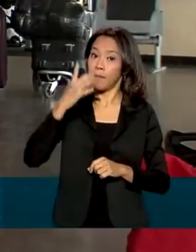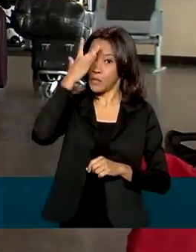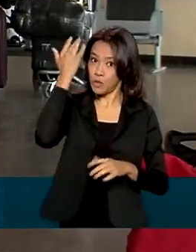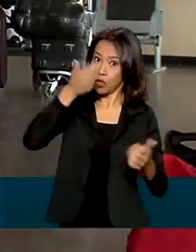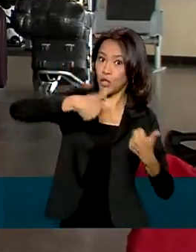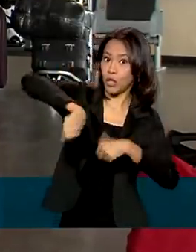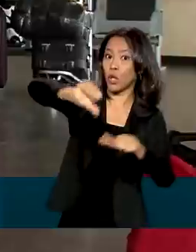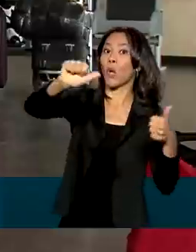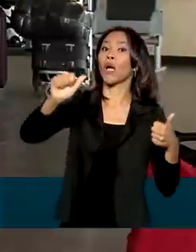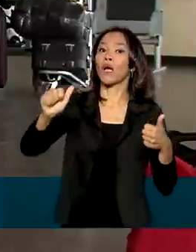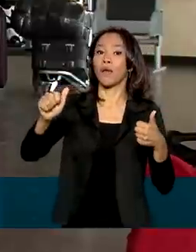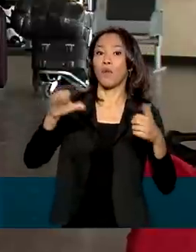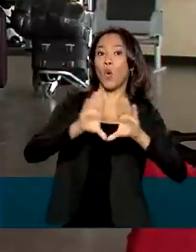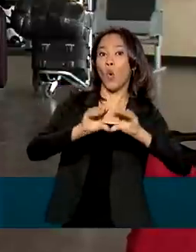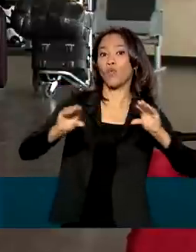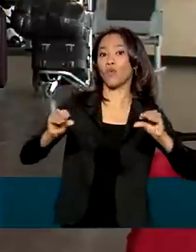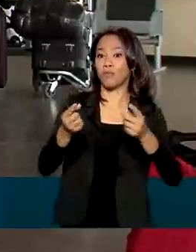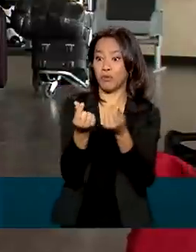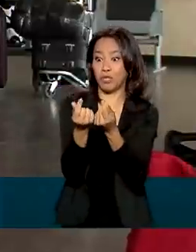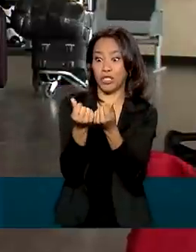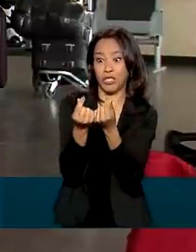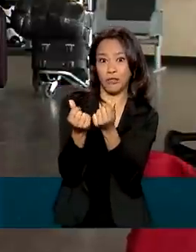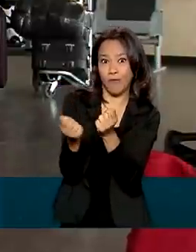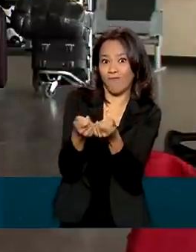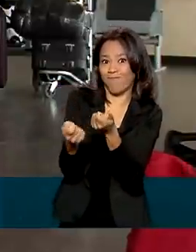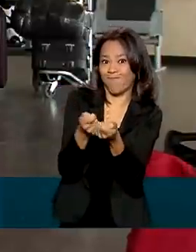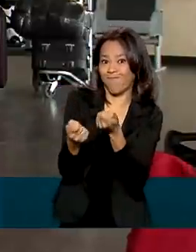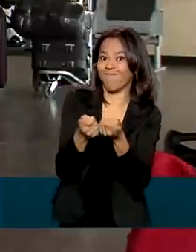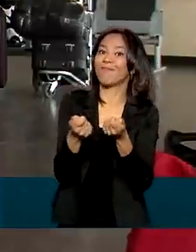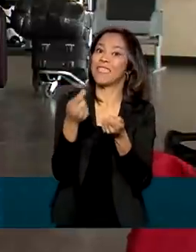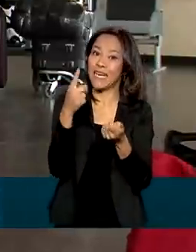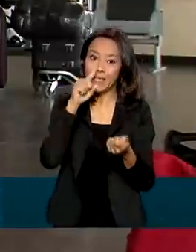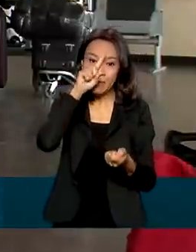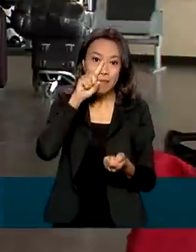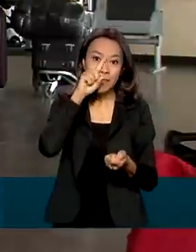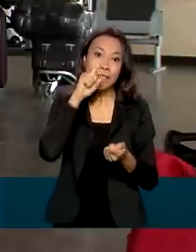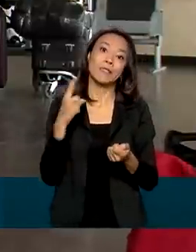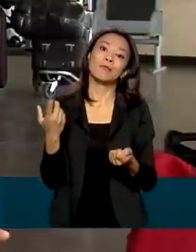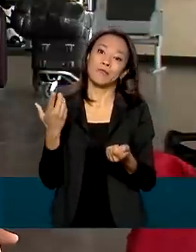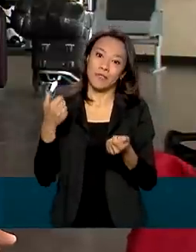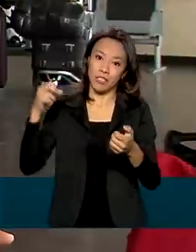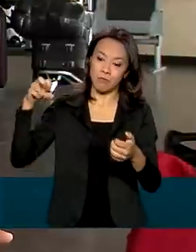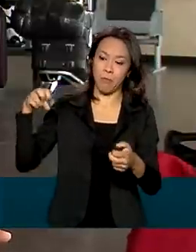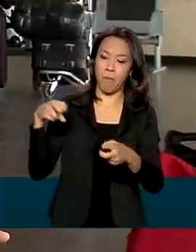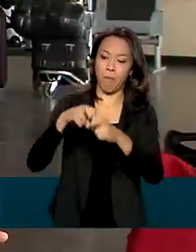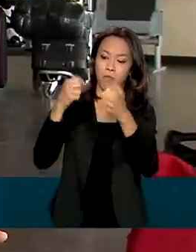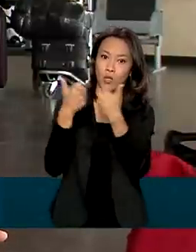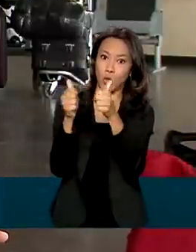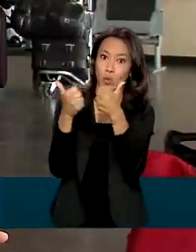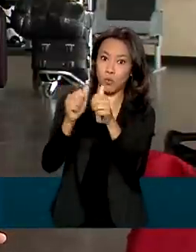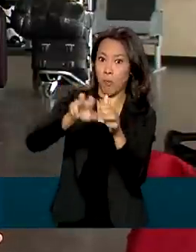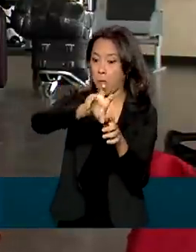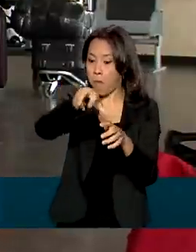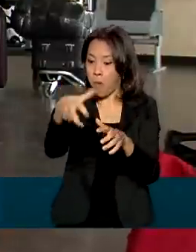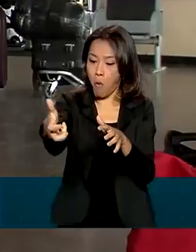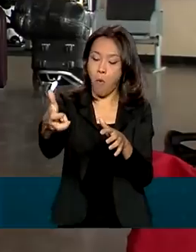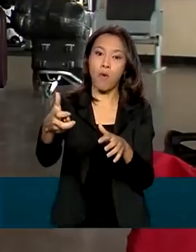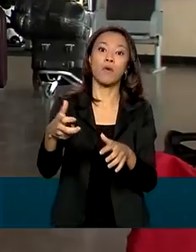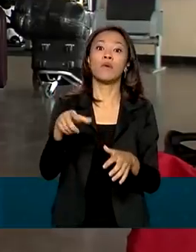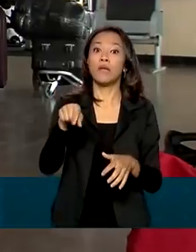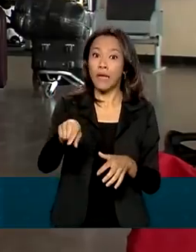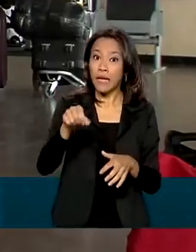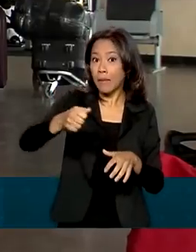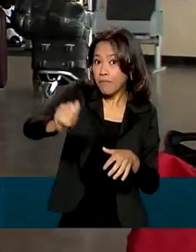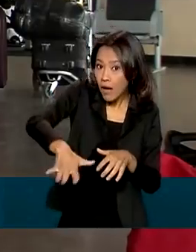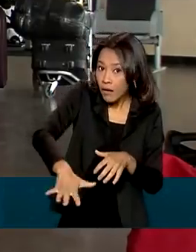pela economia de dinheiro. E é aí que os riscos de acidente aumentam. Apesar de ser mais barato, o transporte